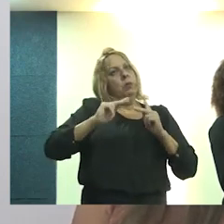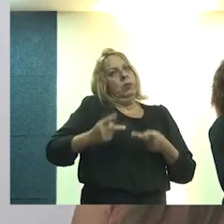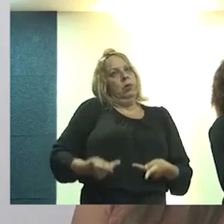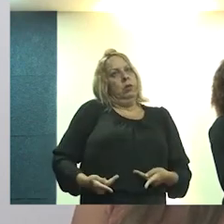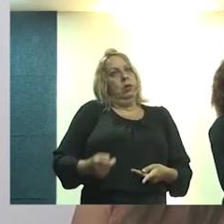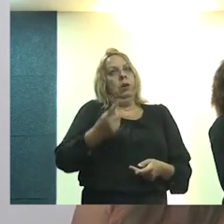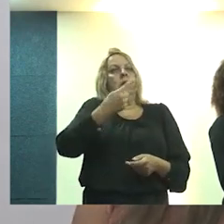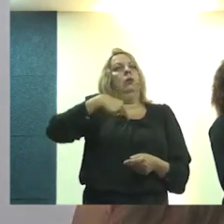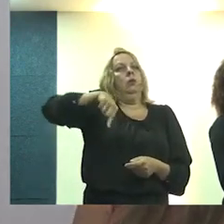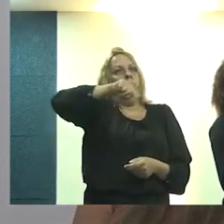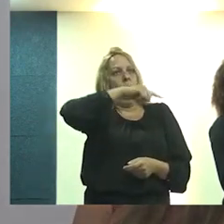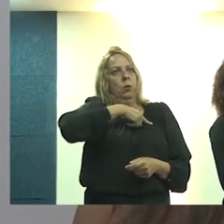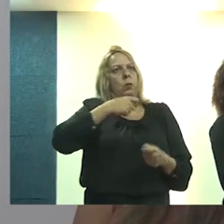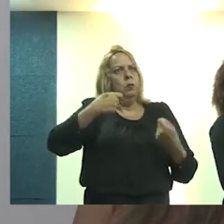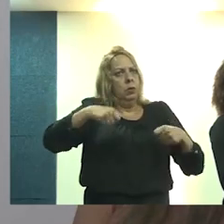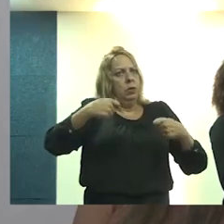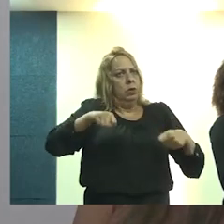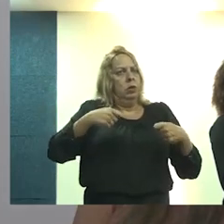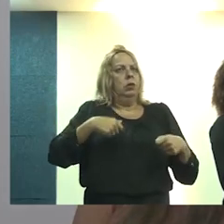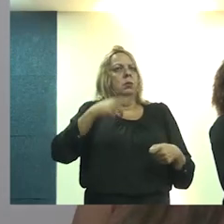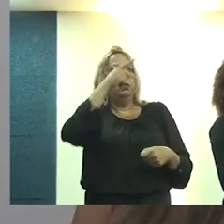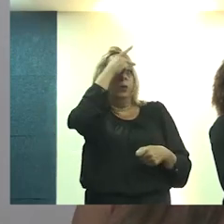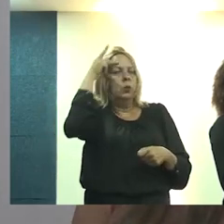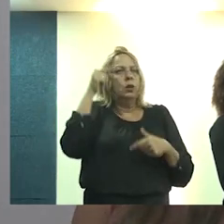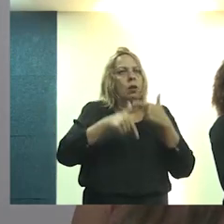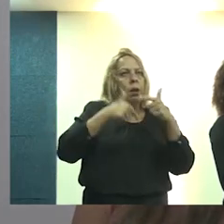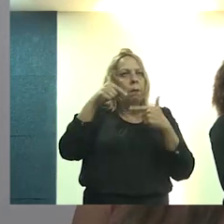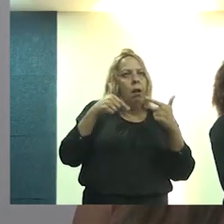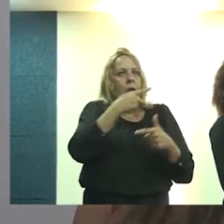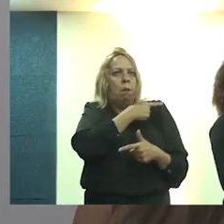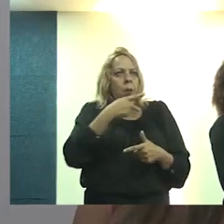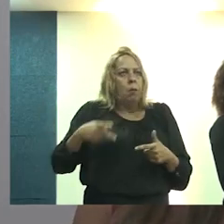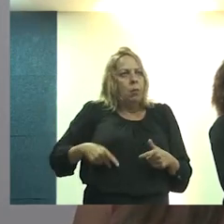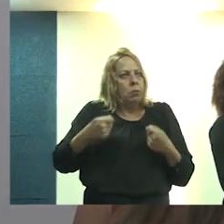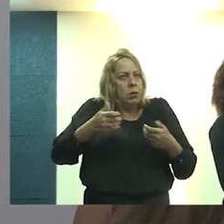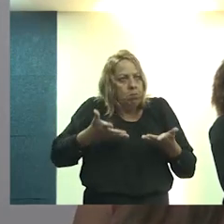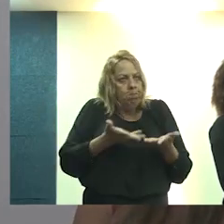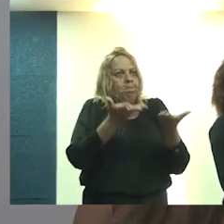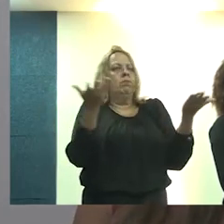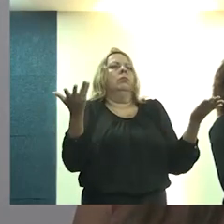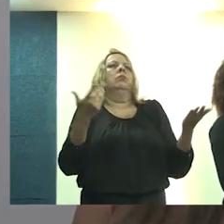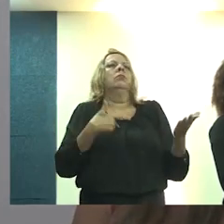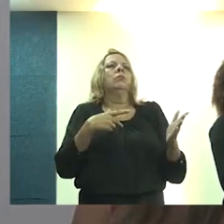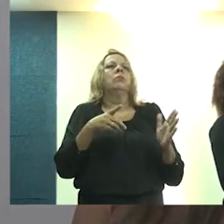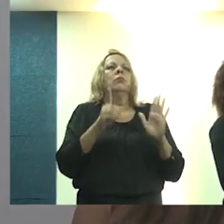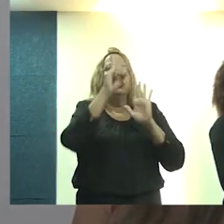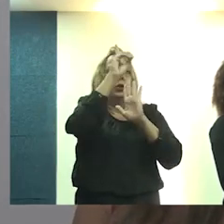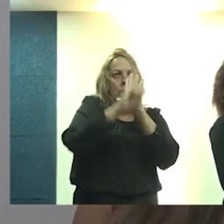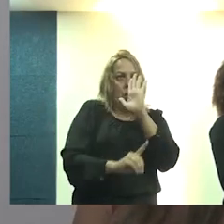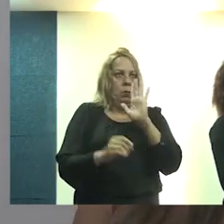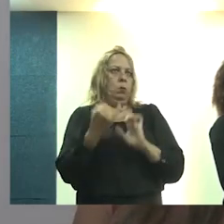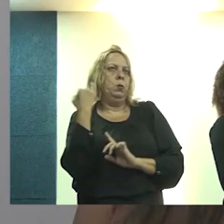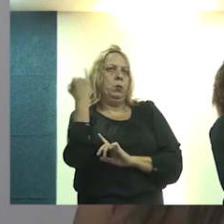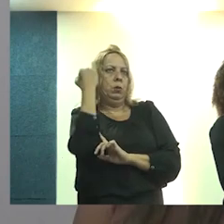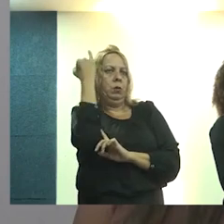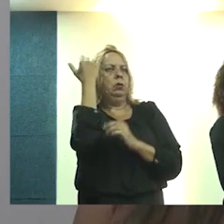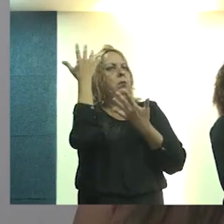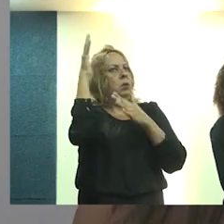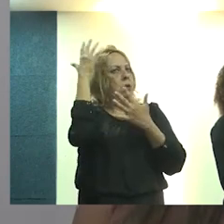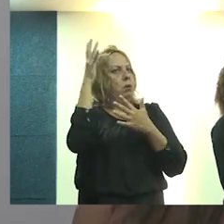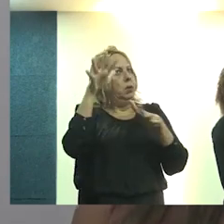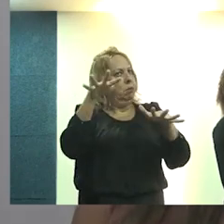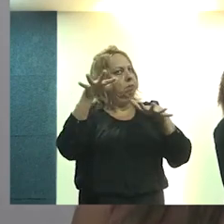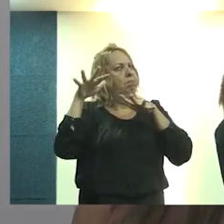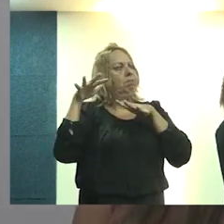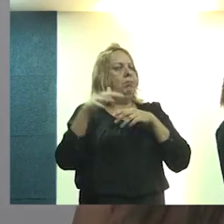Então, é preciso que nós, agentes públicos, estejamos a serviço desse direito fundamental. Parabéns